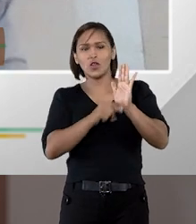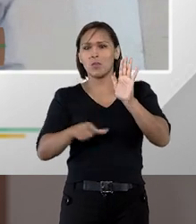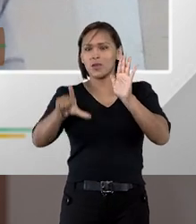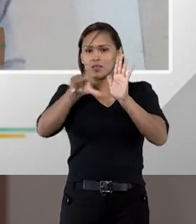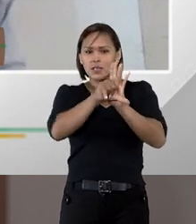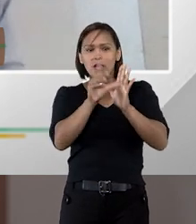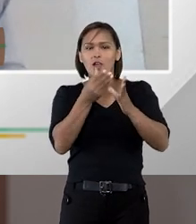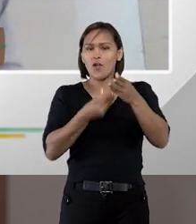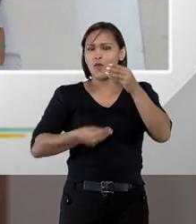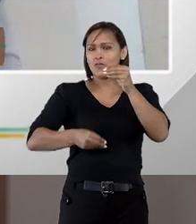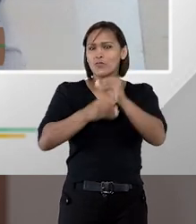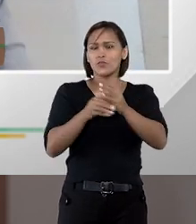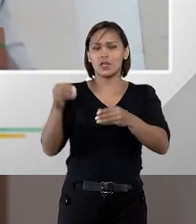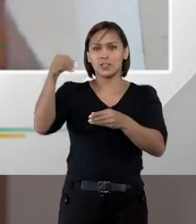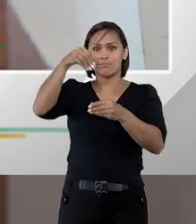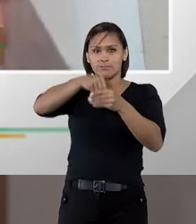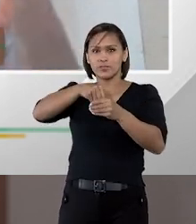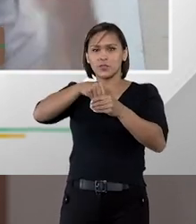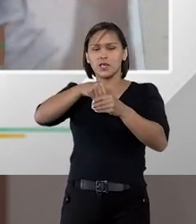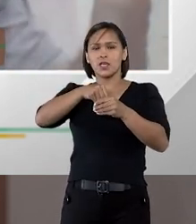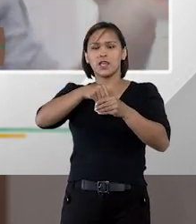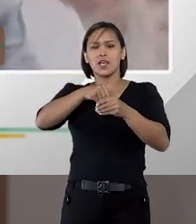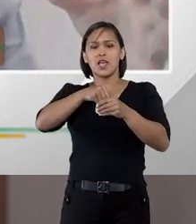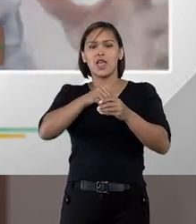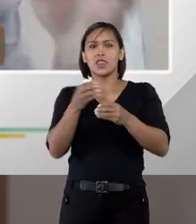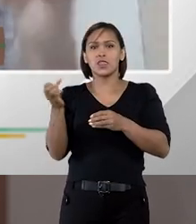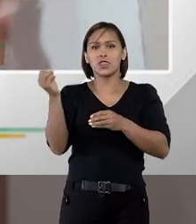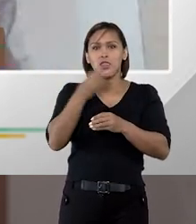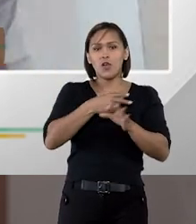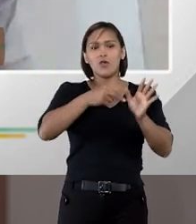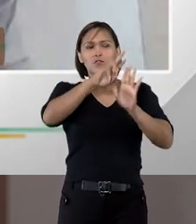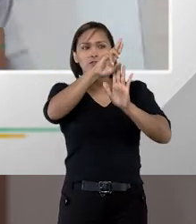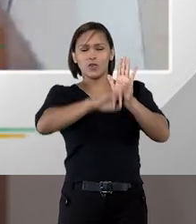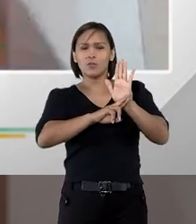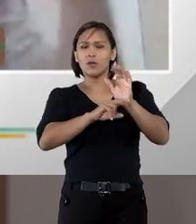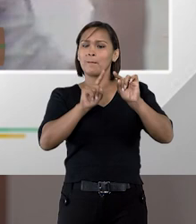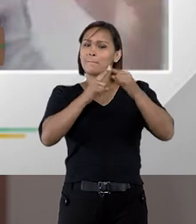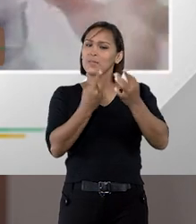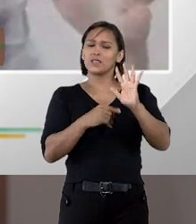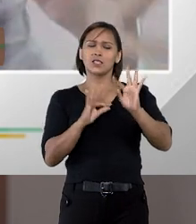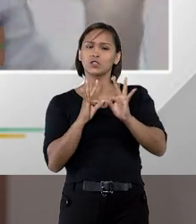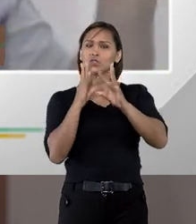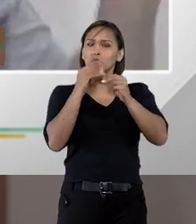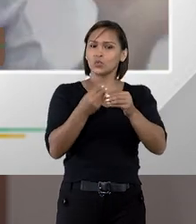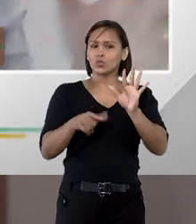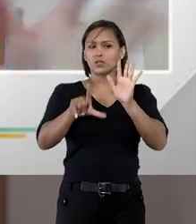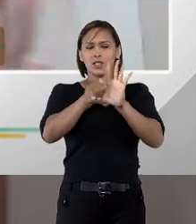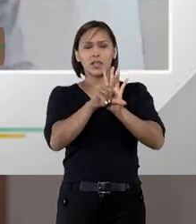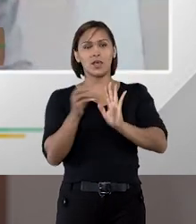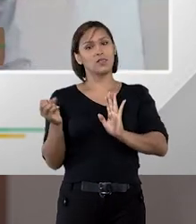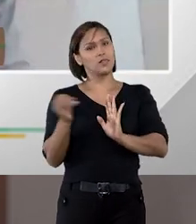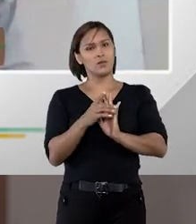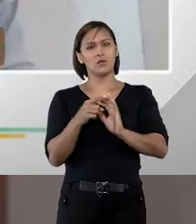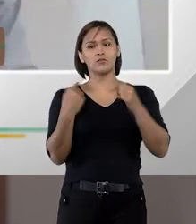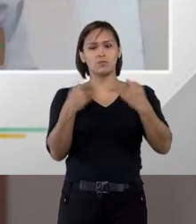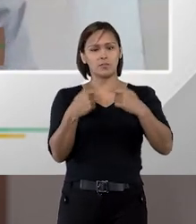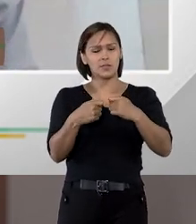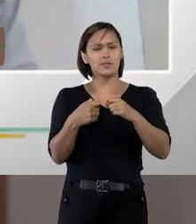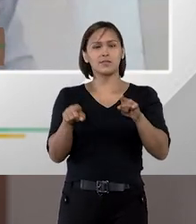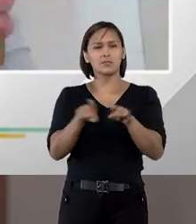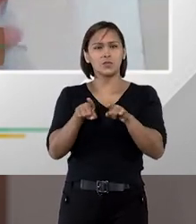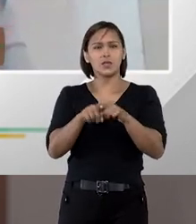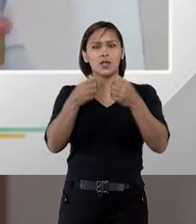infralegais que foram incorporadas. A lei ganhou robustez, mas nem toda a robustez dela é novidade,